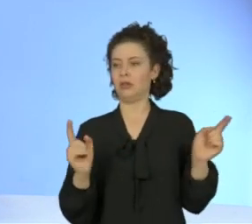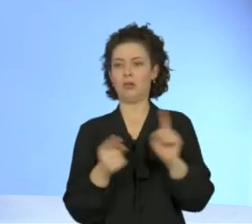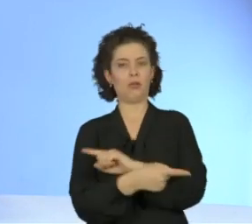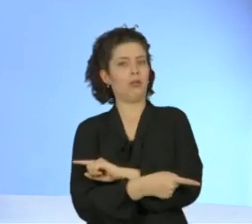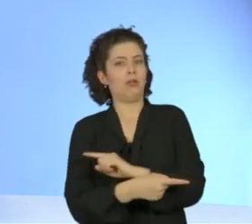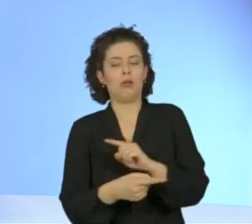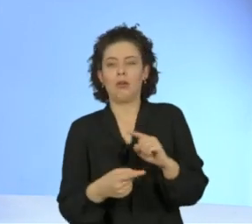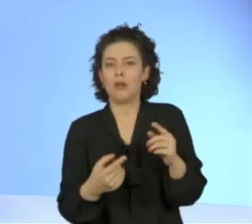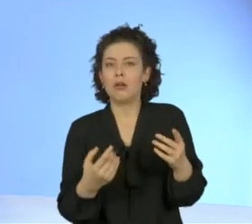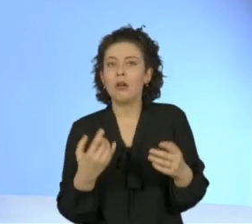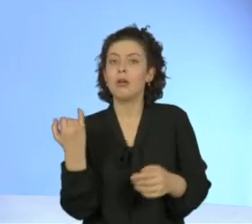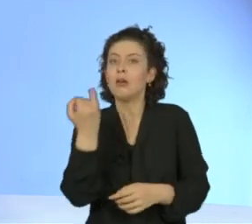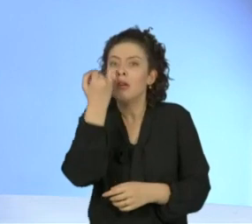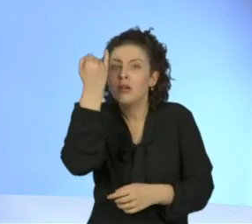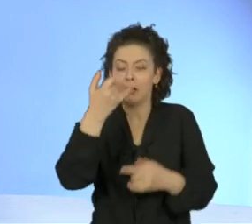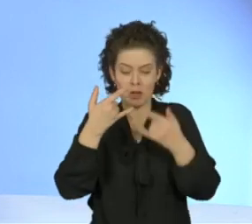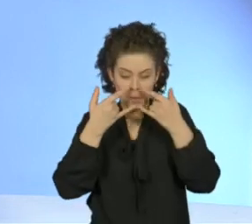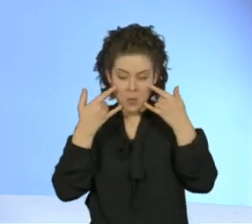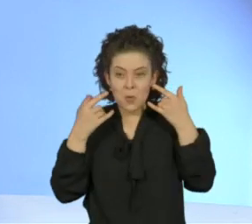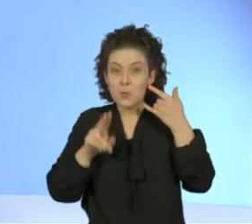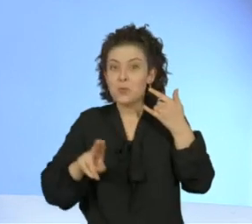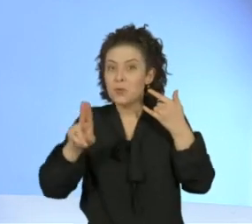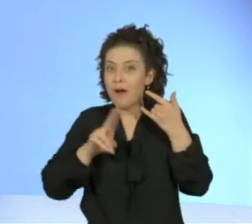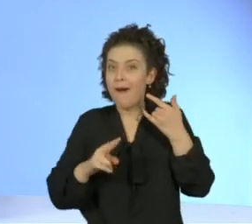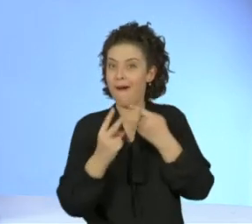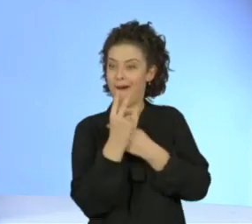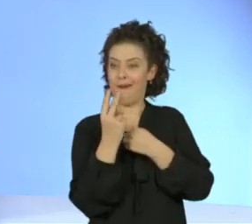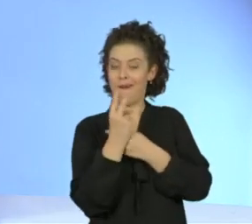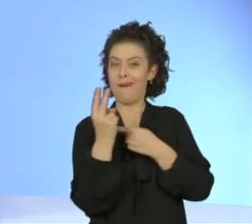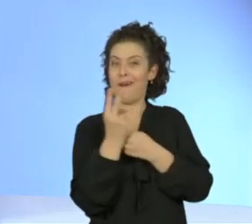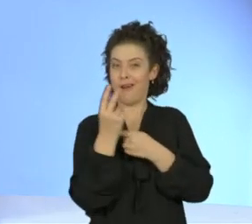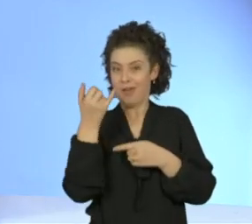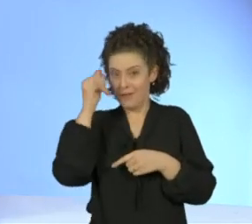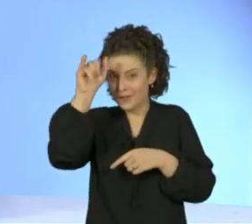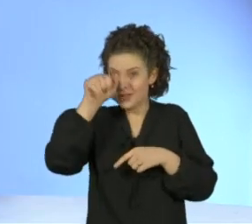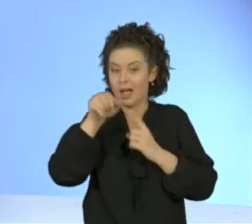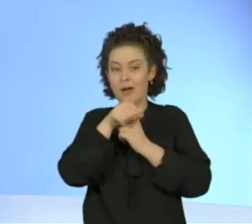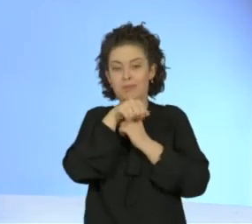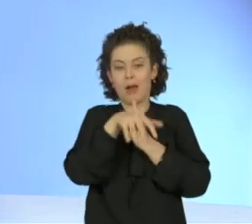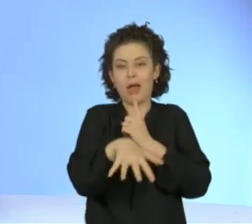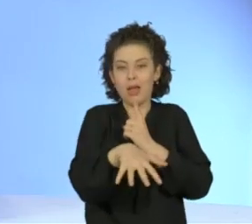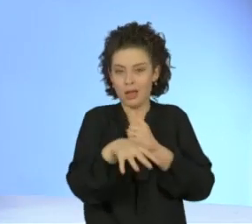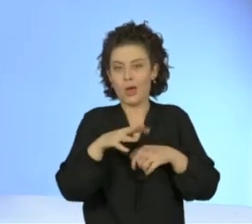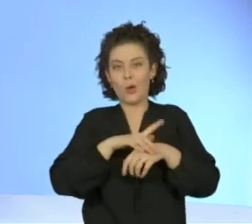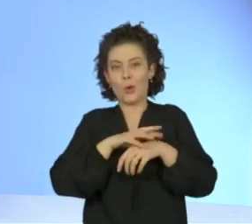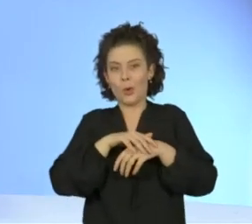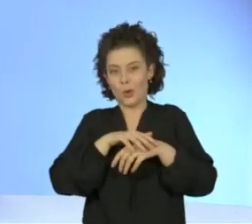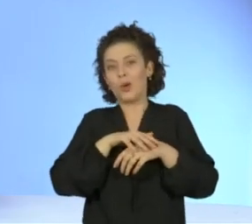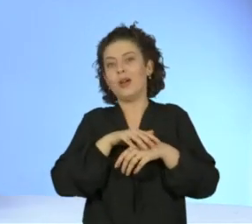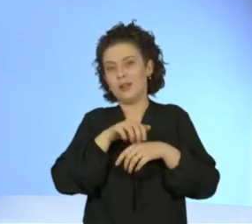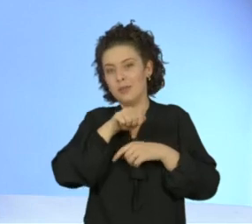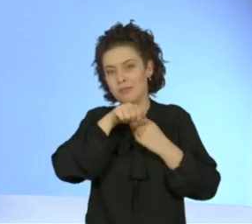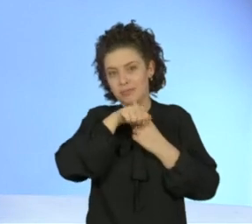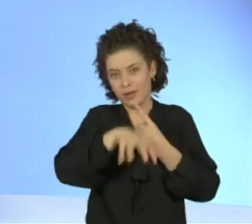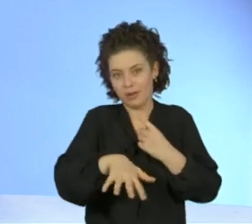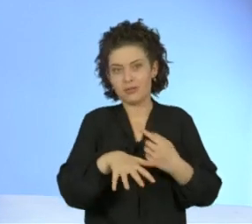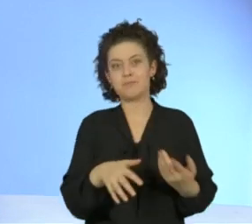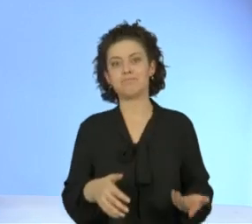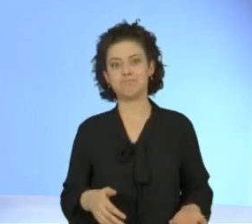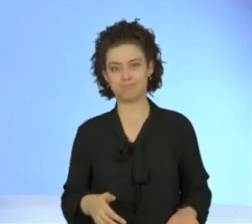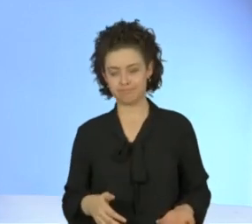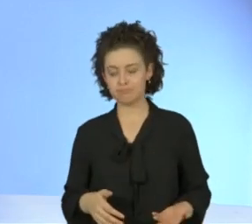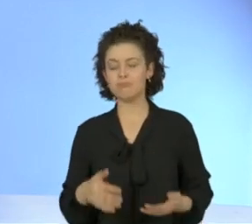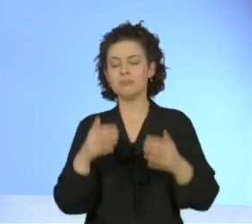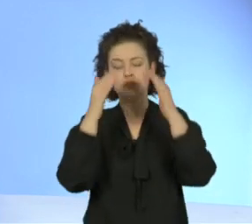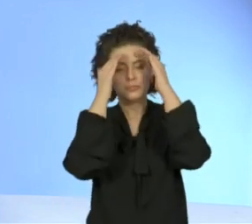proteção importante de prevenção de uma pandemia. Isso está errado. Então, eu espero, e eu tenho dito isso com